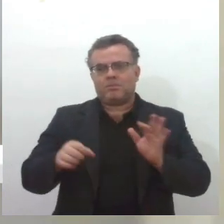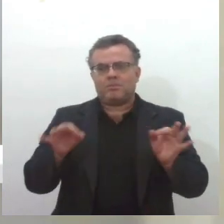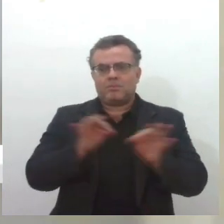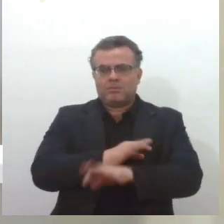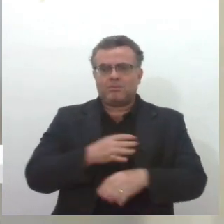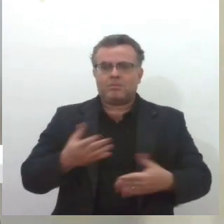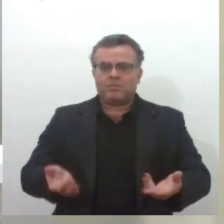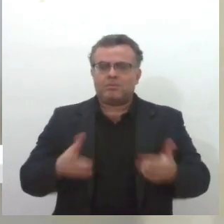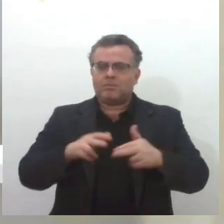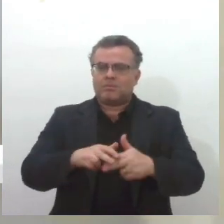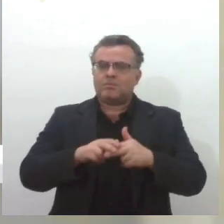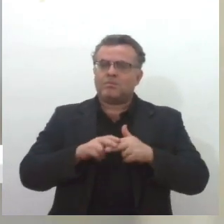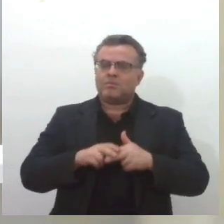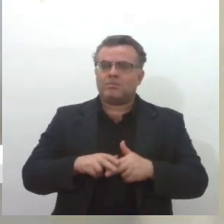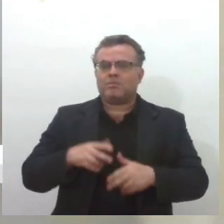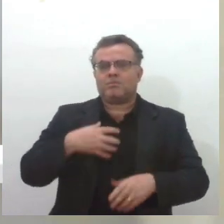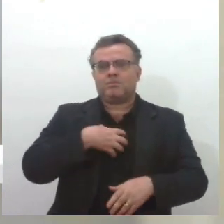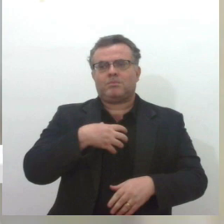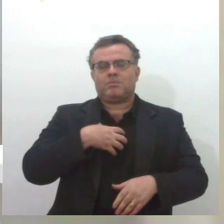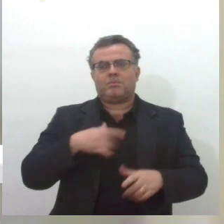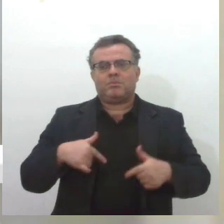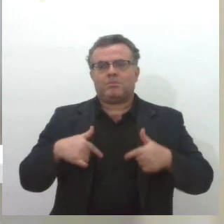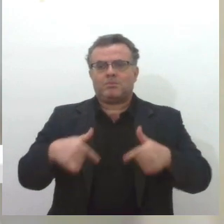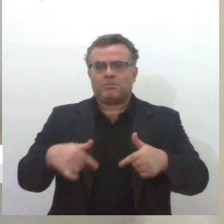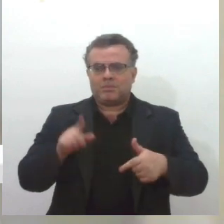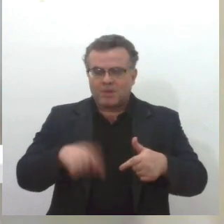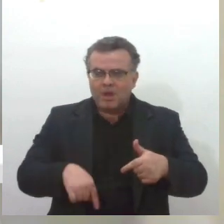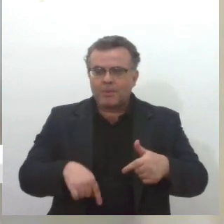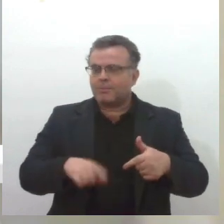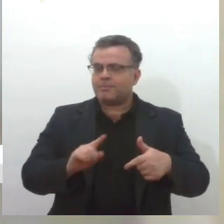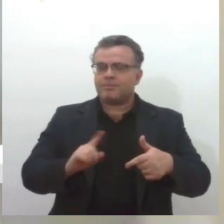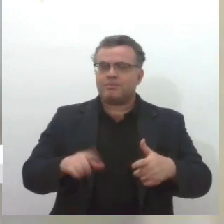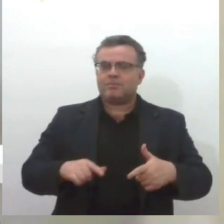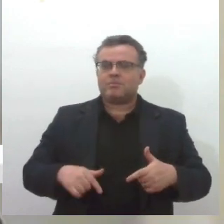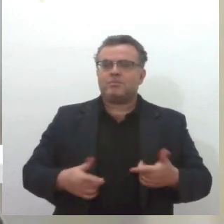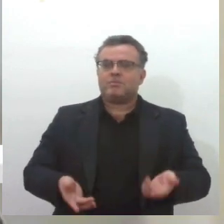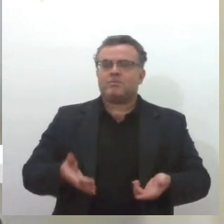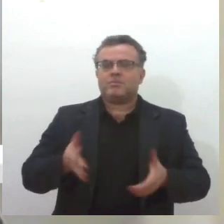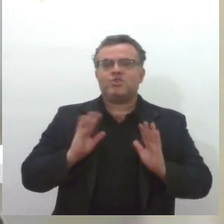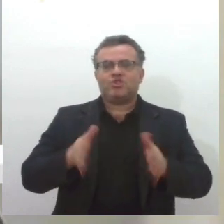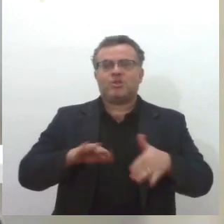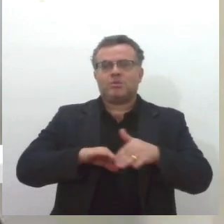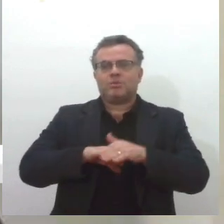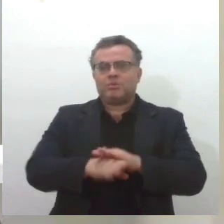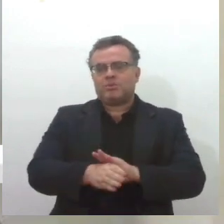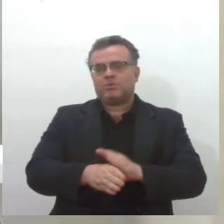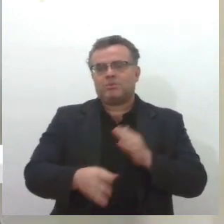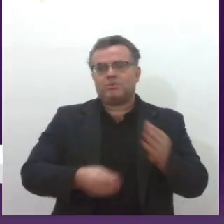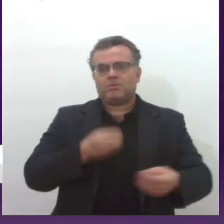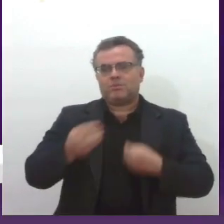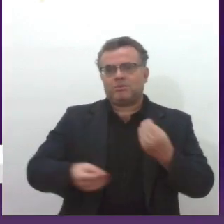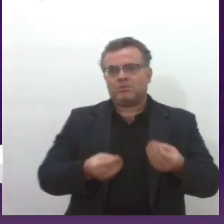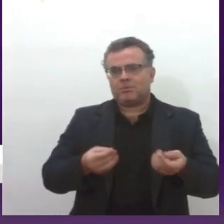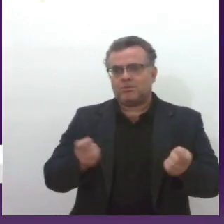e isso, para mim, não foi um desafio, não foi um desafio por quê? Porque isso aqui a gente já está preparado, né, Jeana, essa vida toda da gente, a gente se prepara para isso.